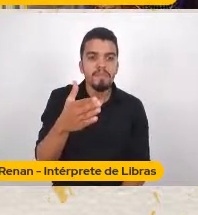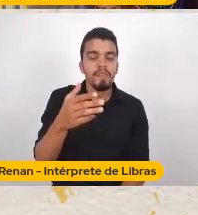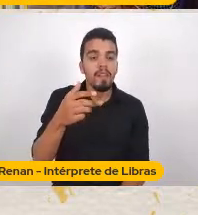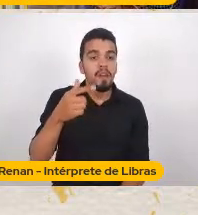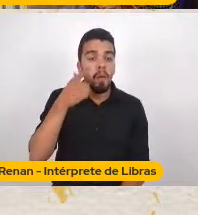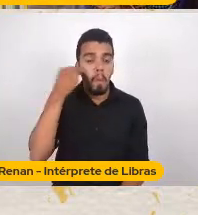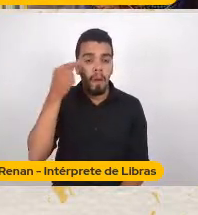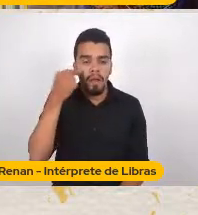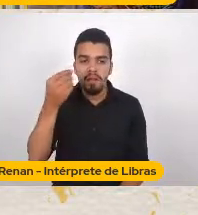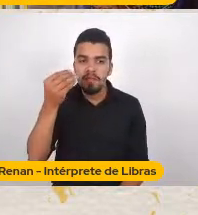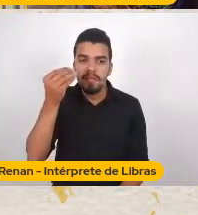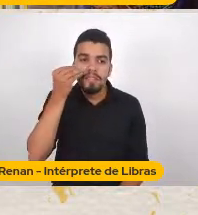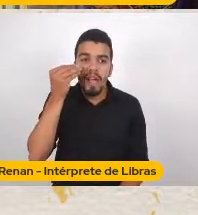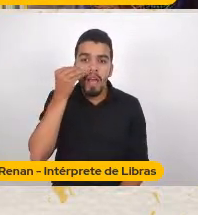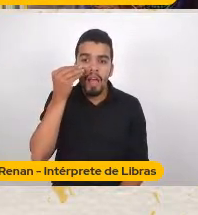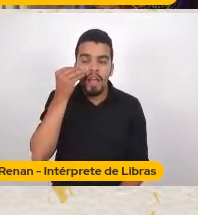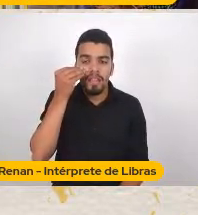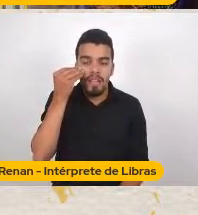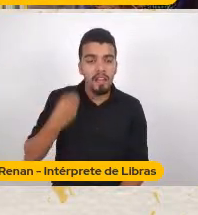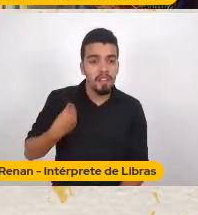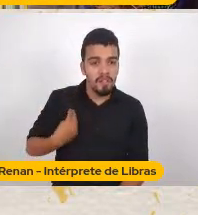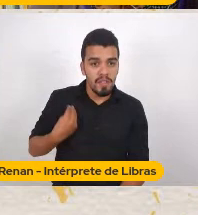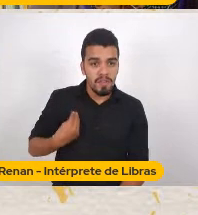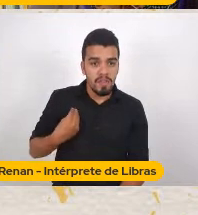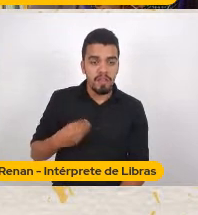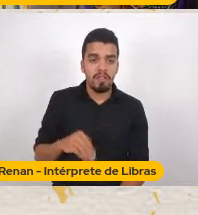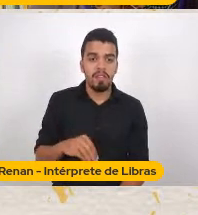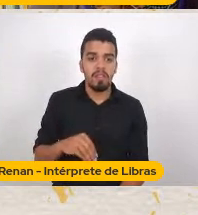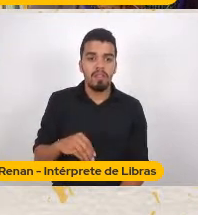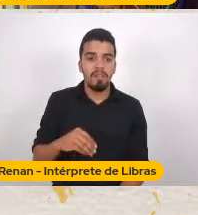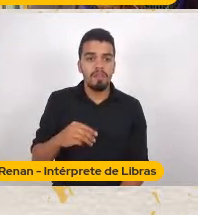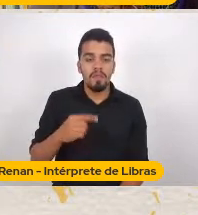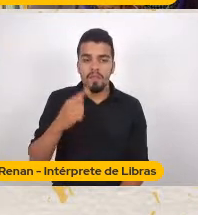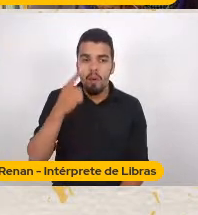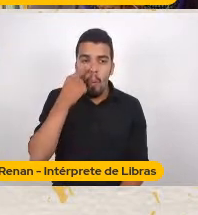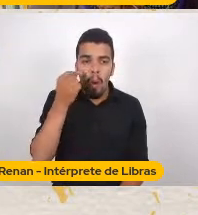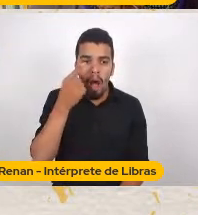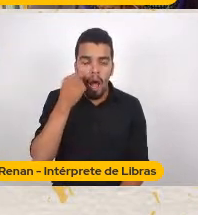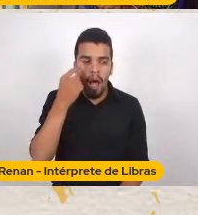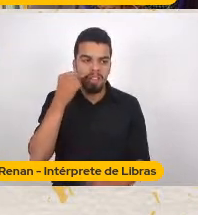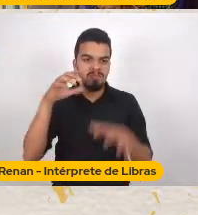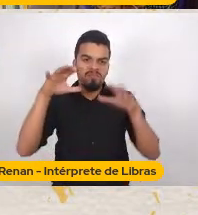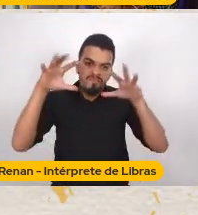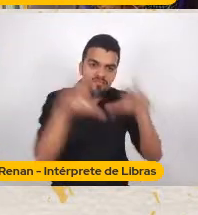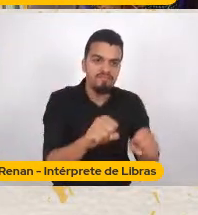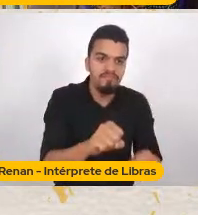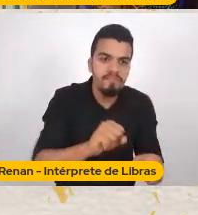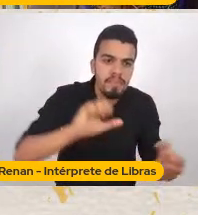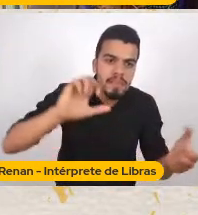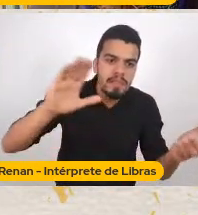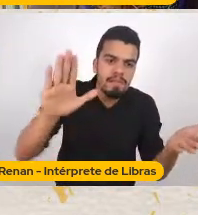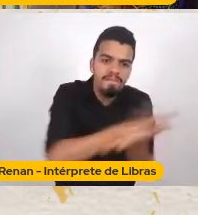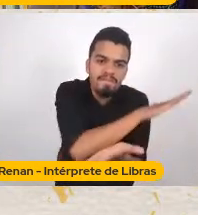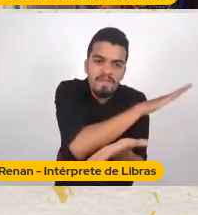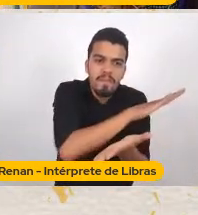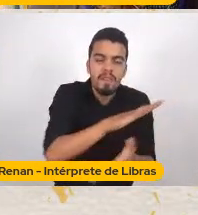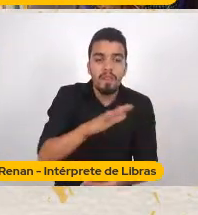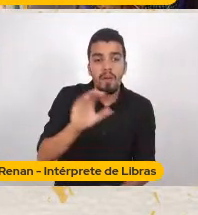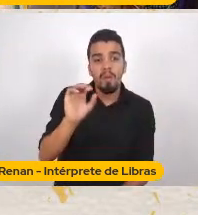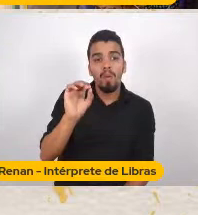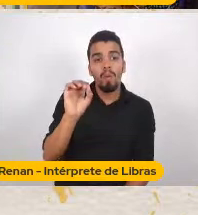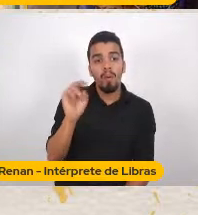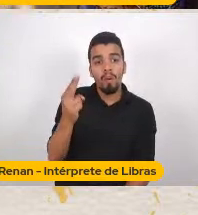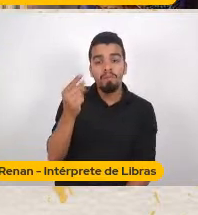Tentando acabar Com a vida do gato O gato Tentando acabar Com a vida do rato O rato Tentando acabar Com a vida do gato E assim